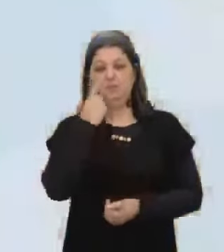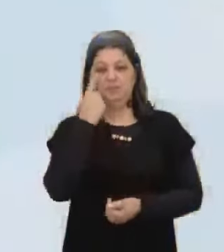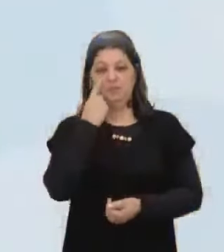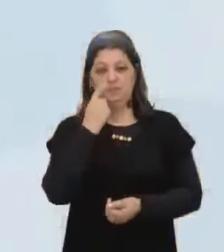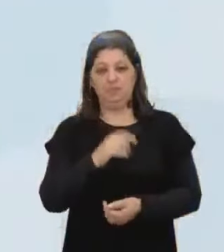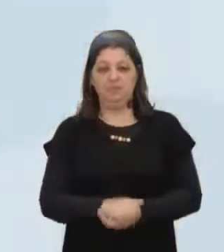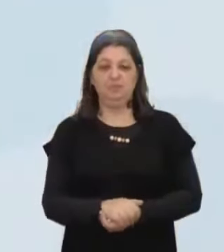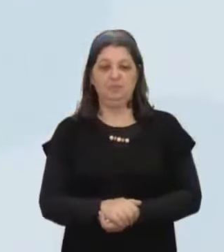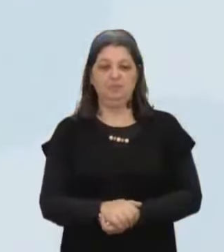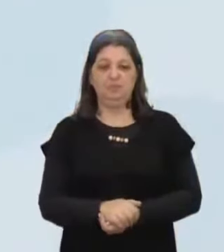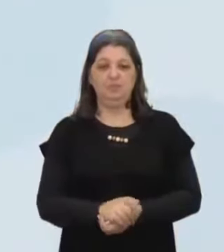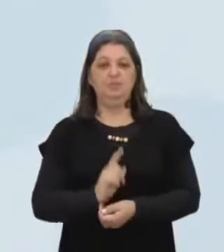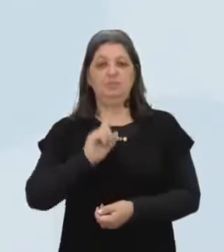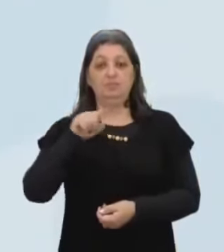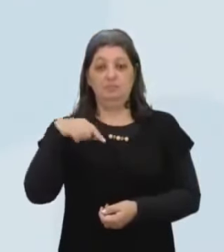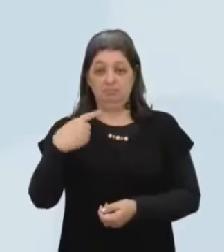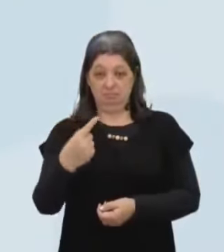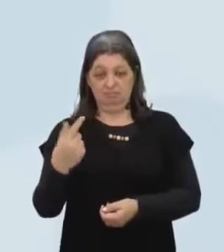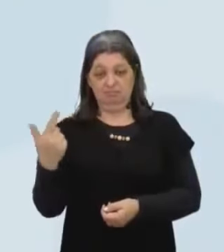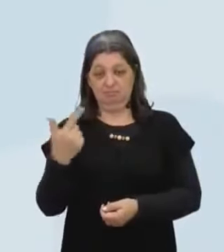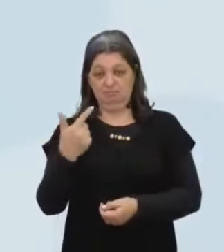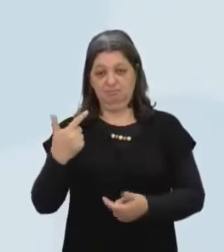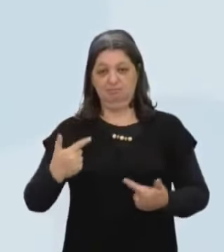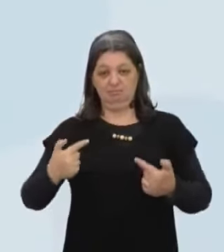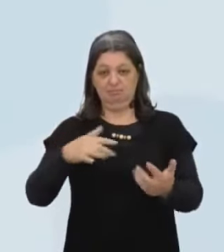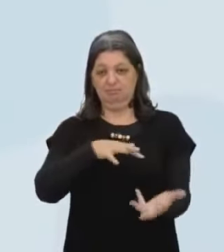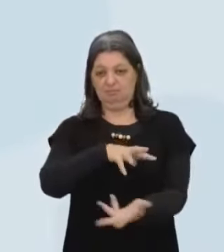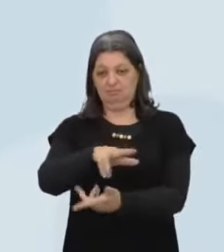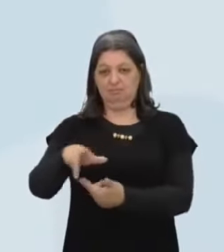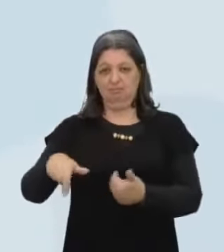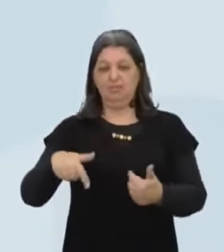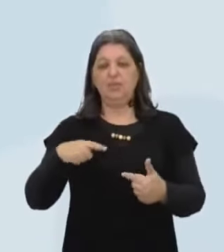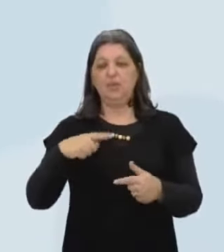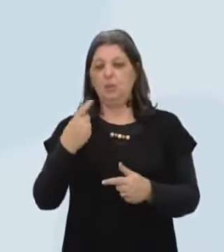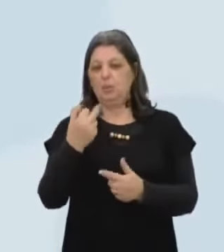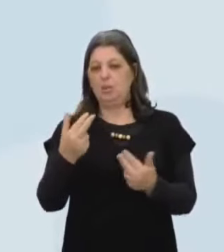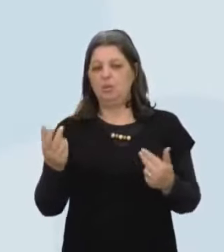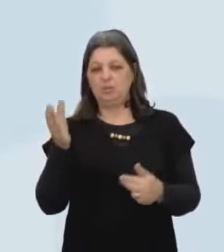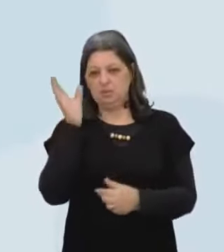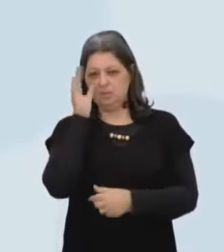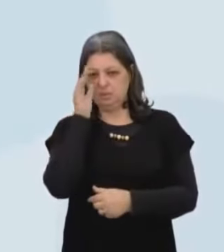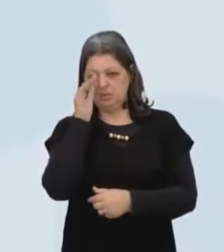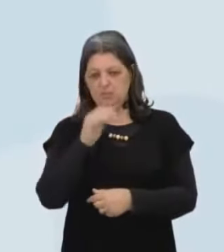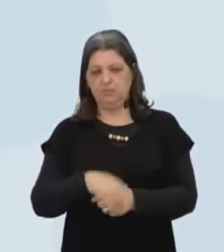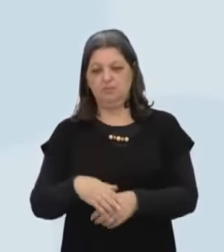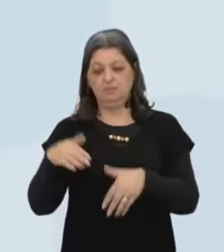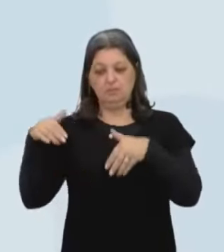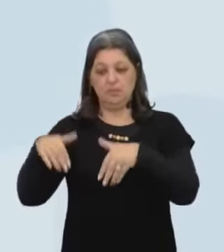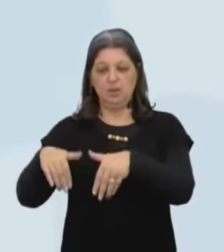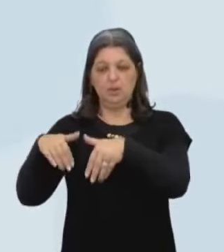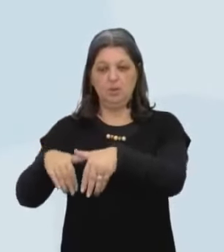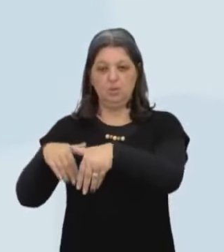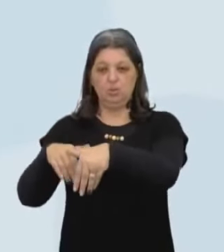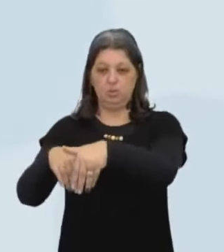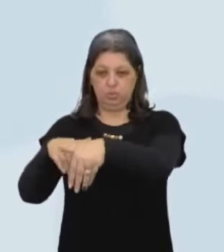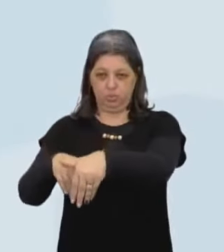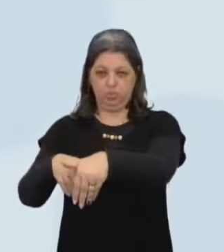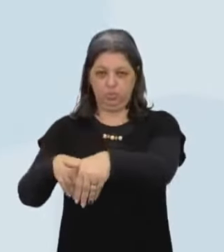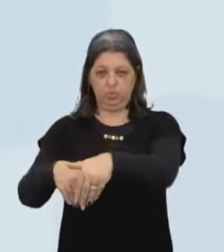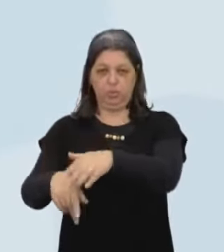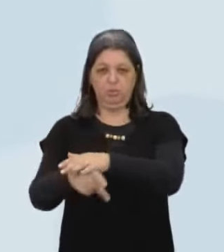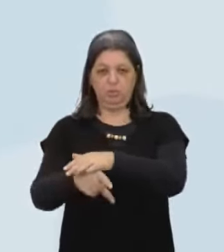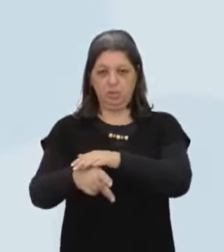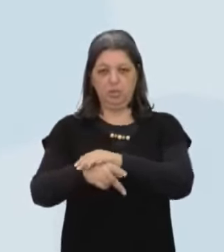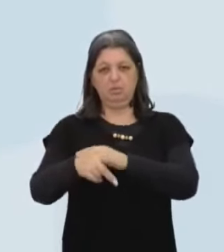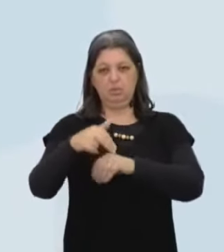o LED Após a segunda guerra mundial A gente tem um fenômeno Muito curioso Os exércitos dos estados nacionais